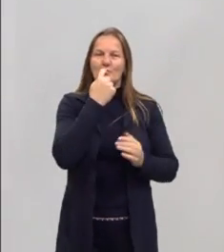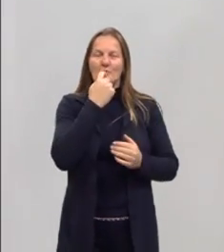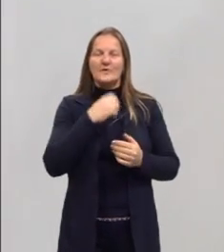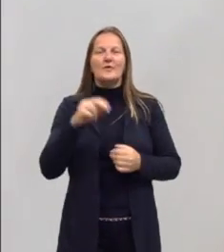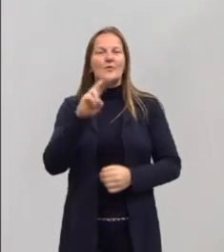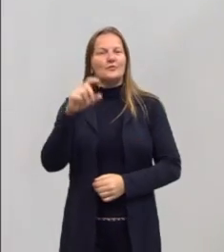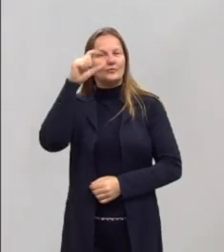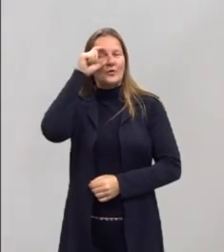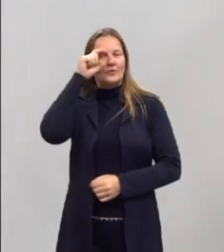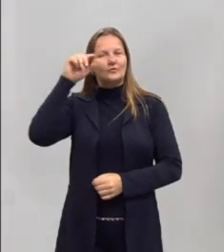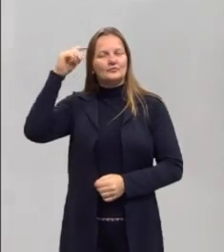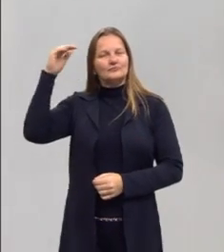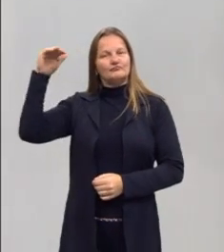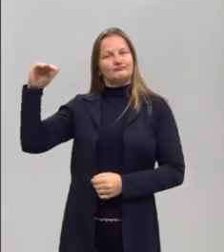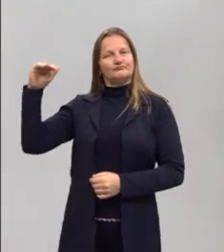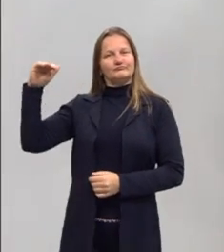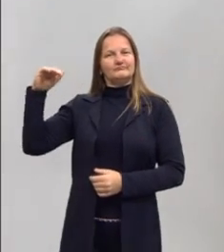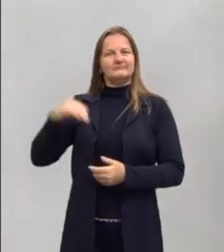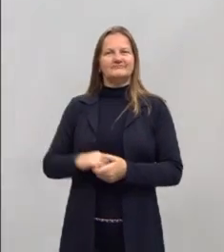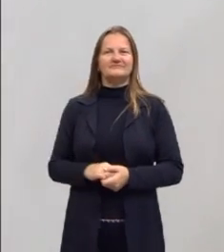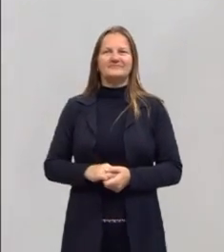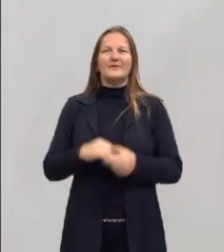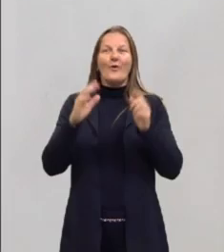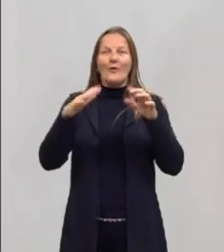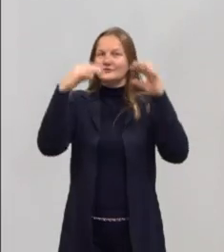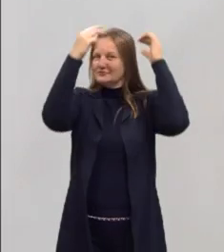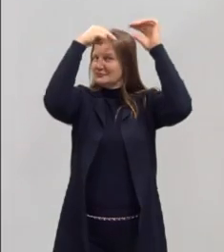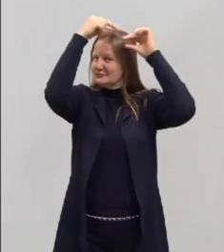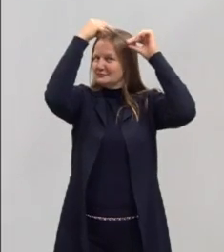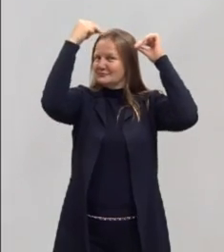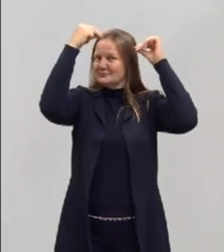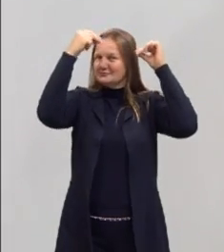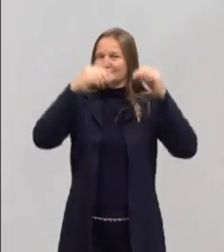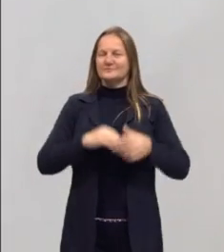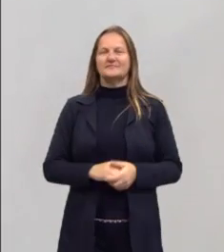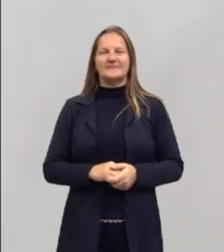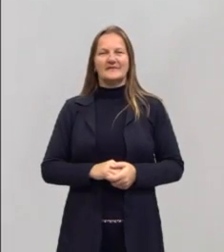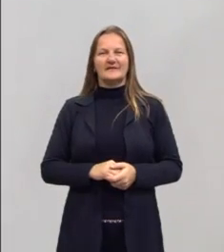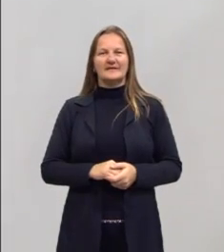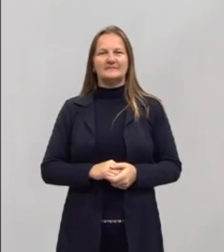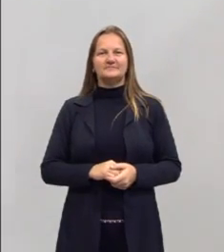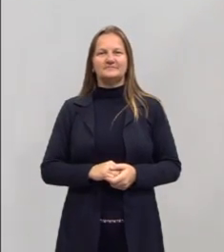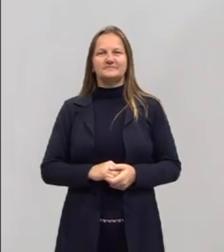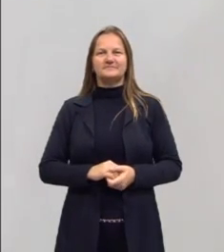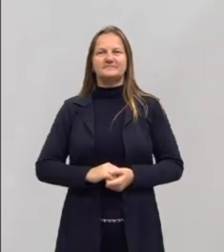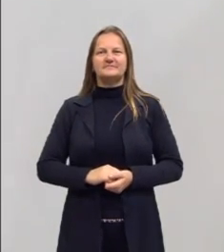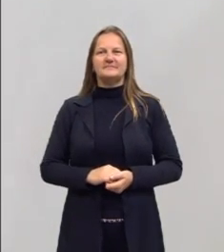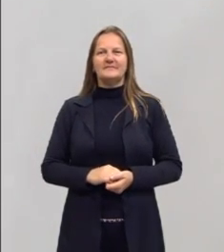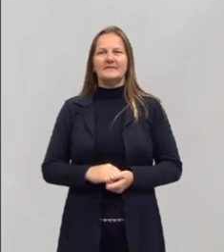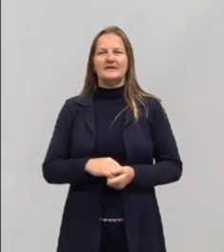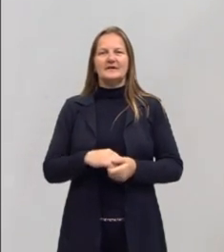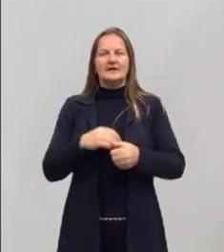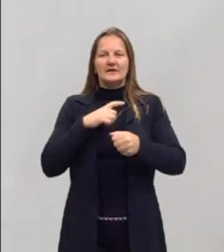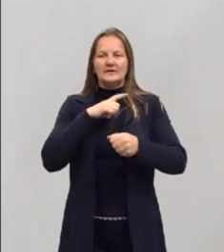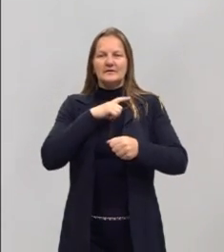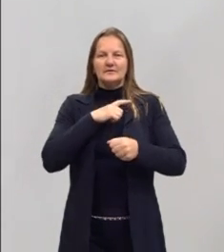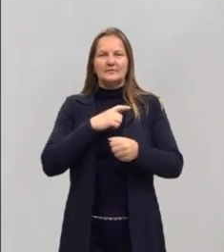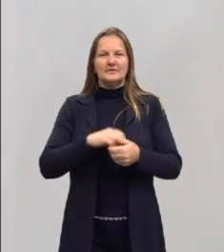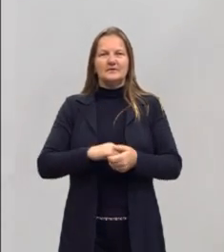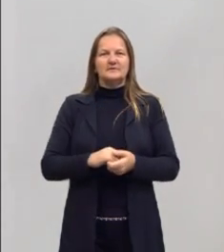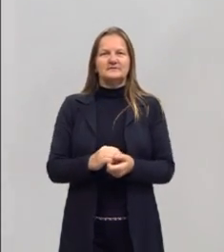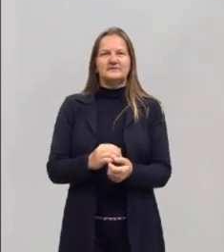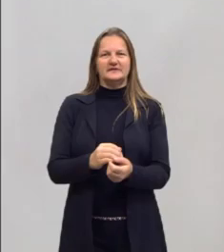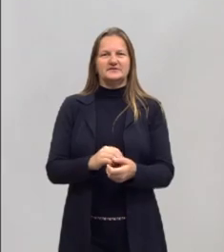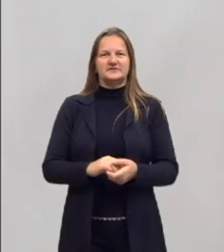óculos. Estou hoje com uma tiarinha no cabelo, uma bandana, de casaquinho em cima